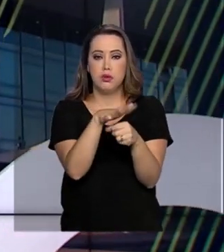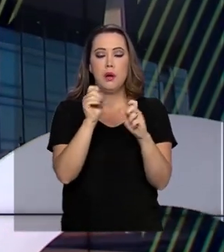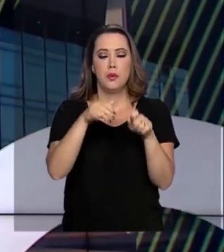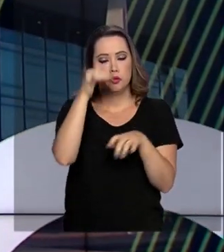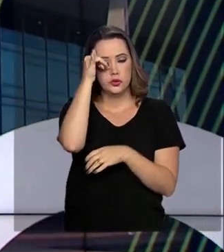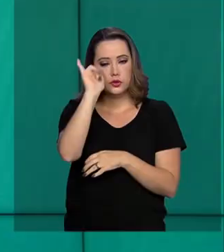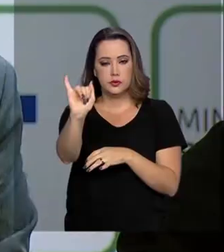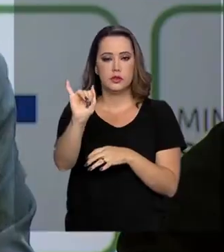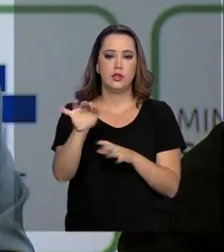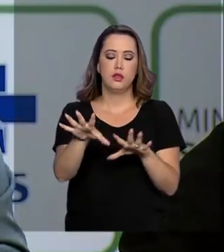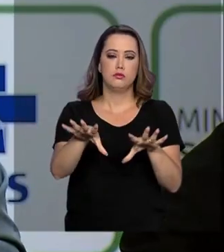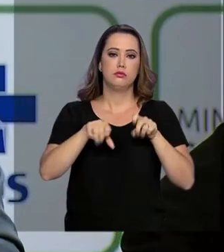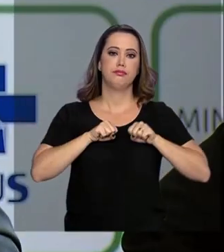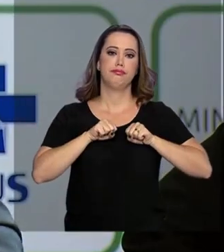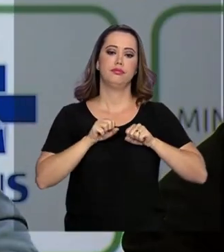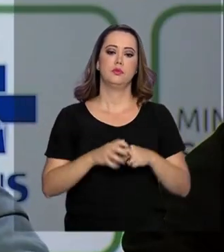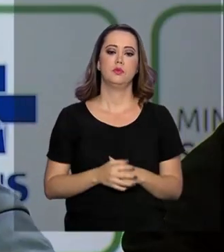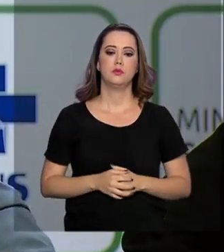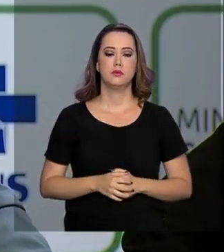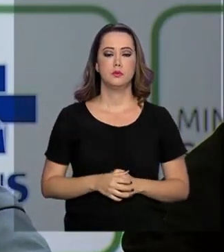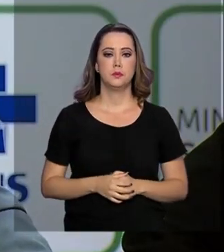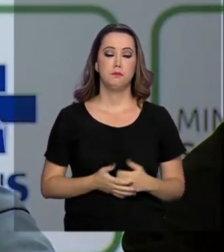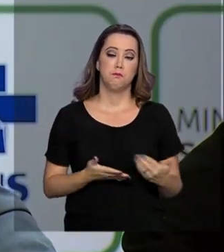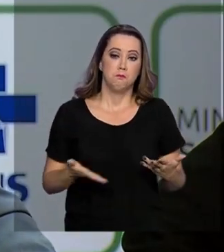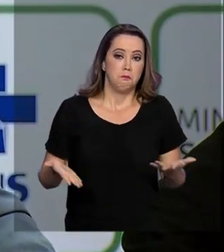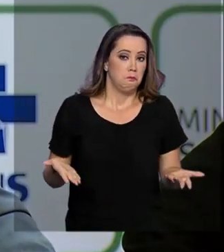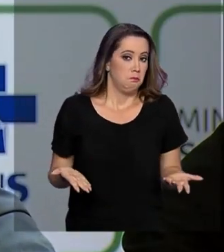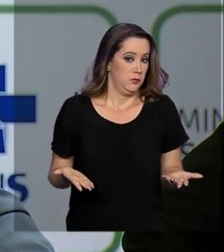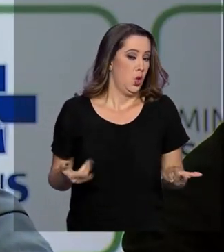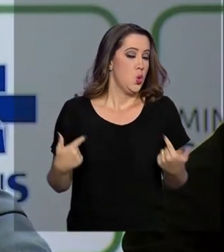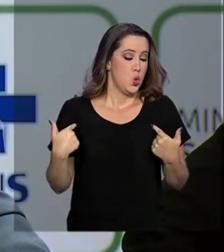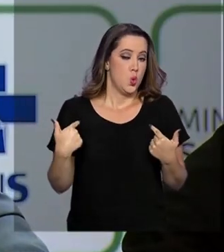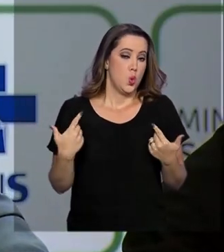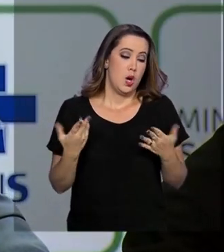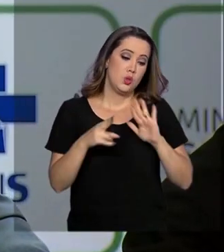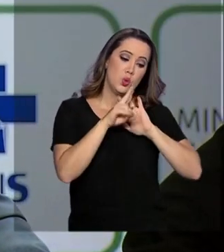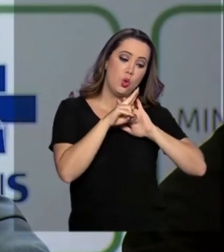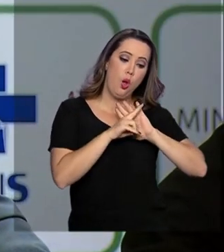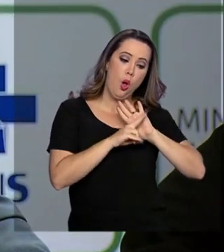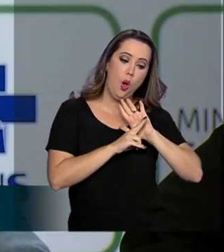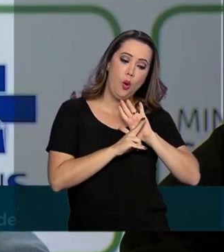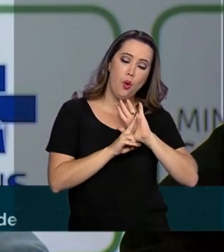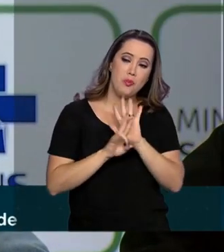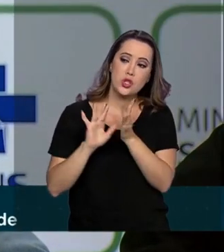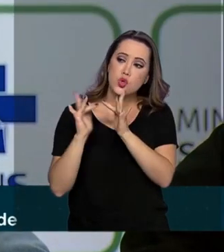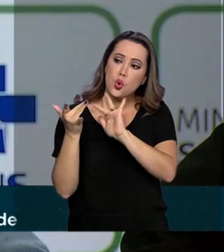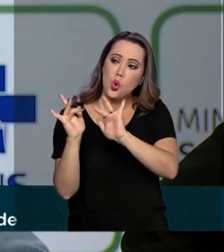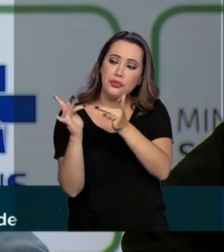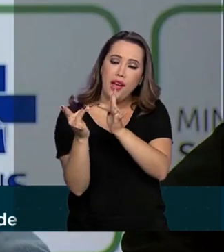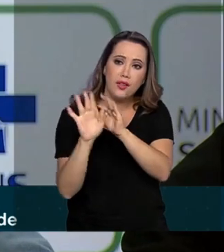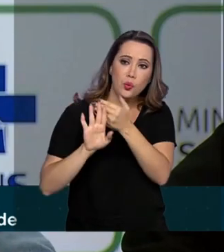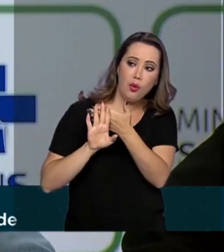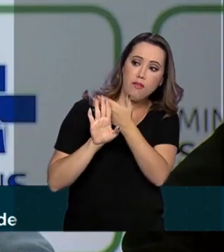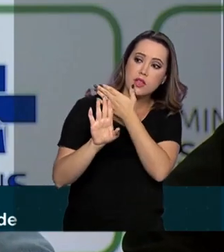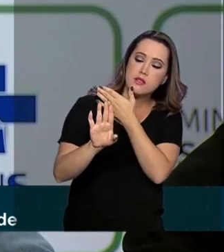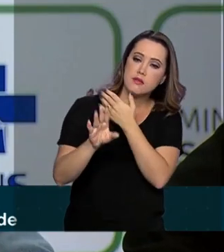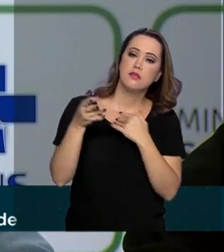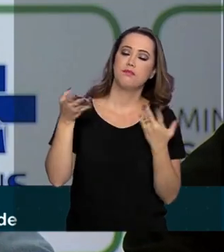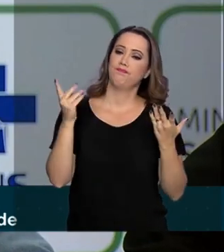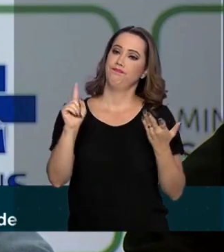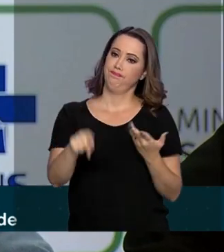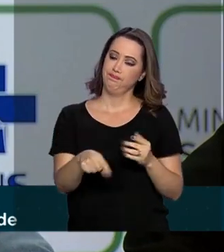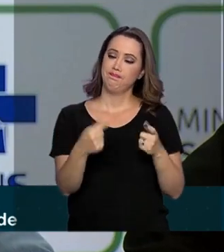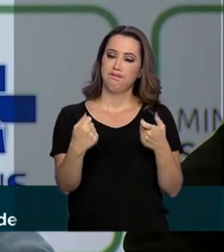doença. As medidas de restrição de contato social não farmacológicas serão